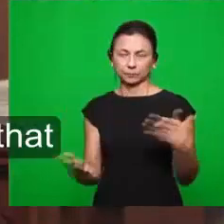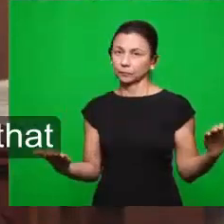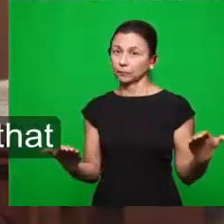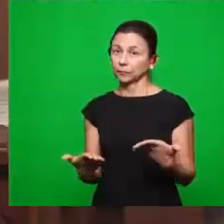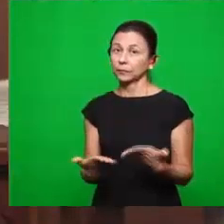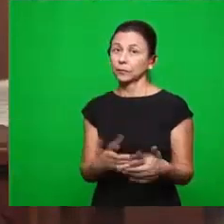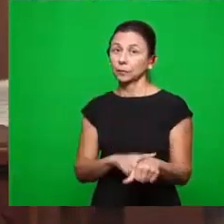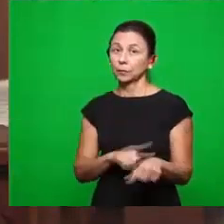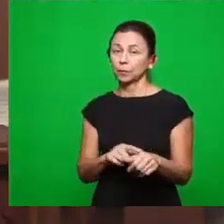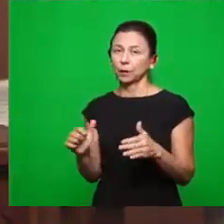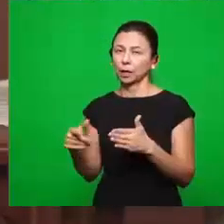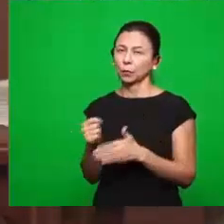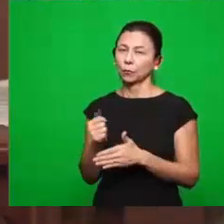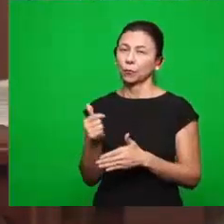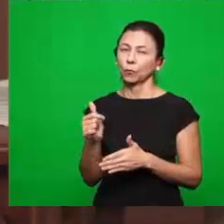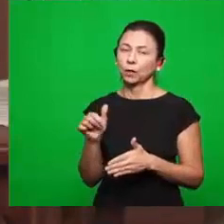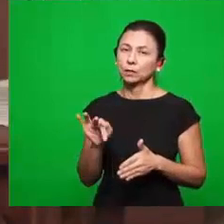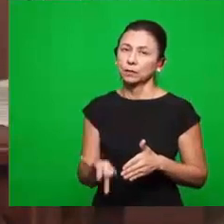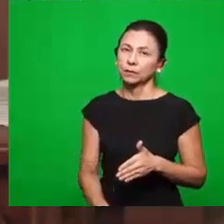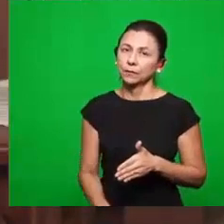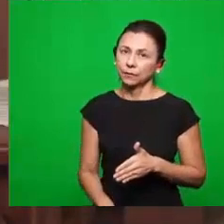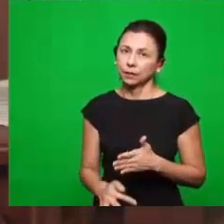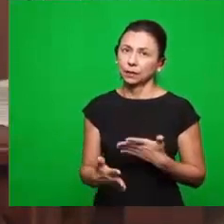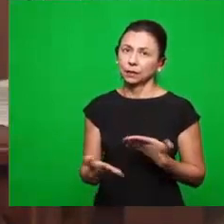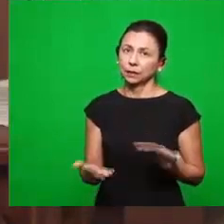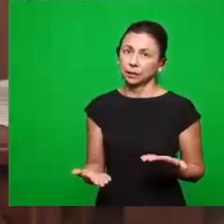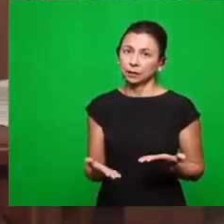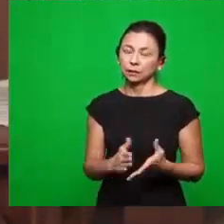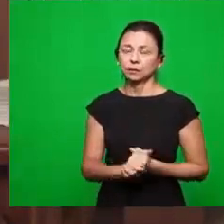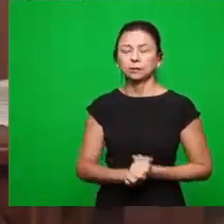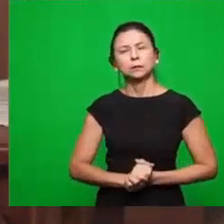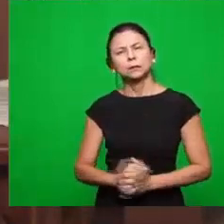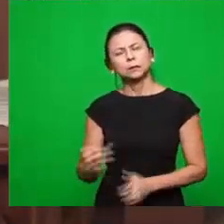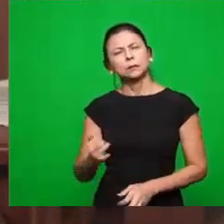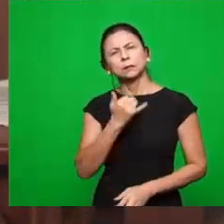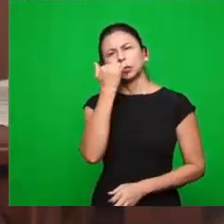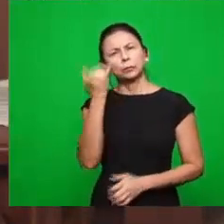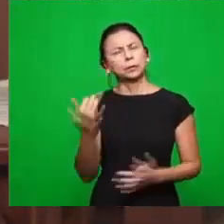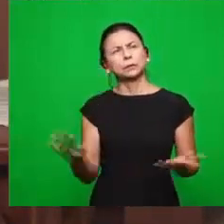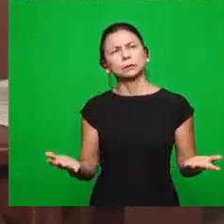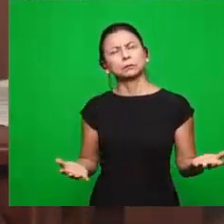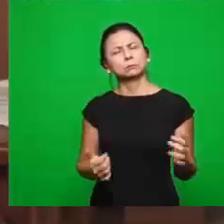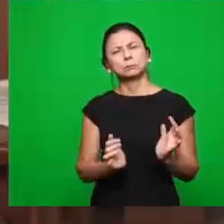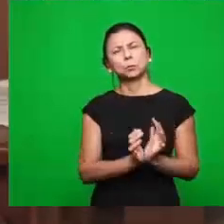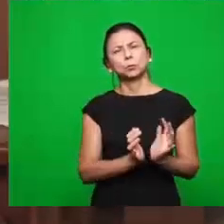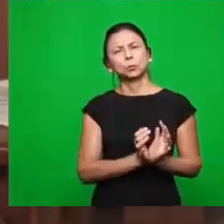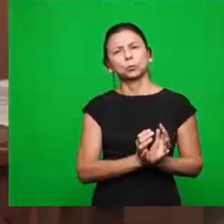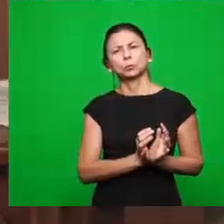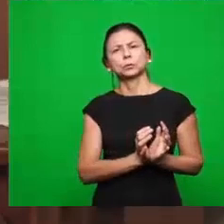dias é que tem sido negado. Um grande grupo se levantou em determinado tempo,